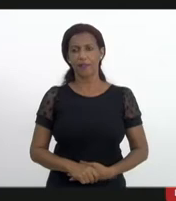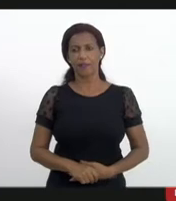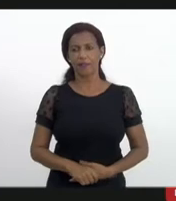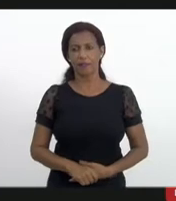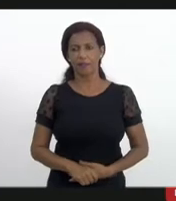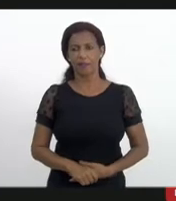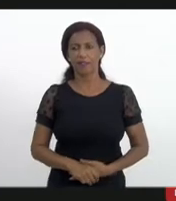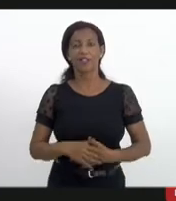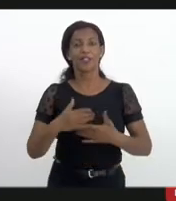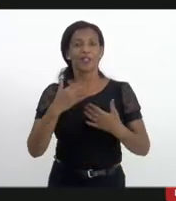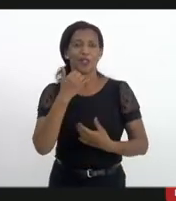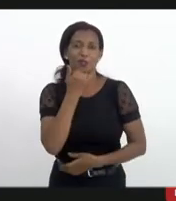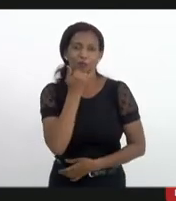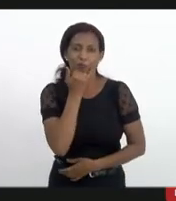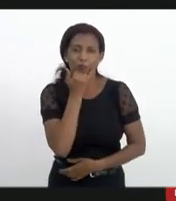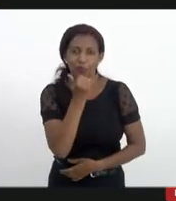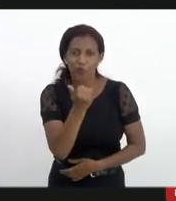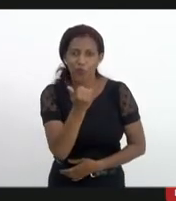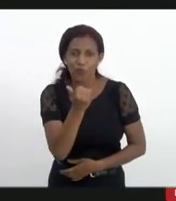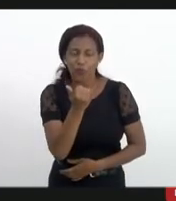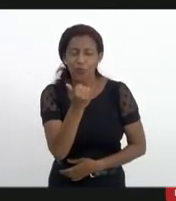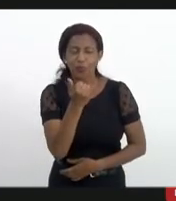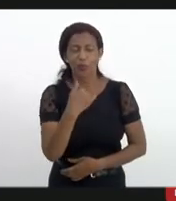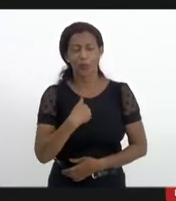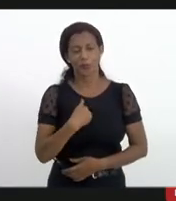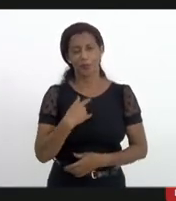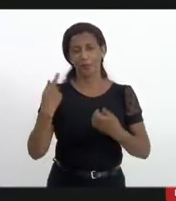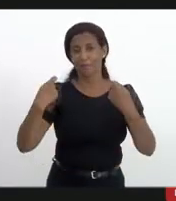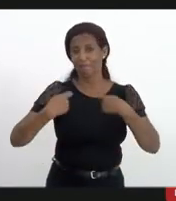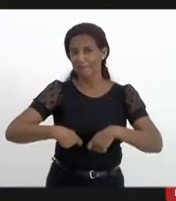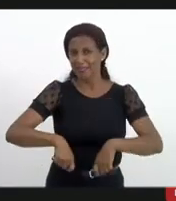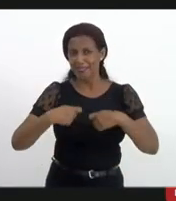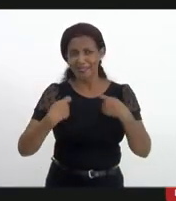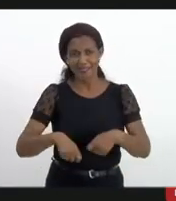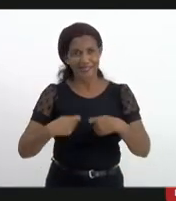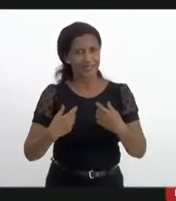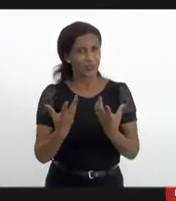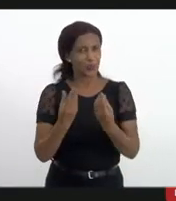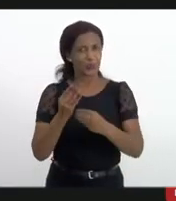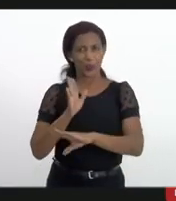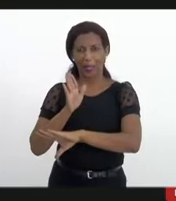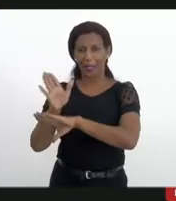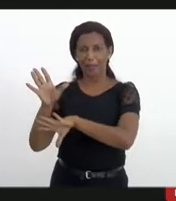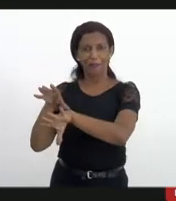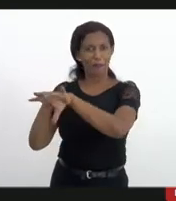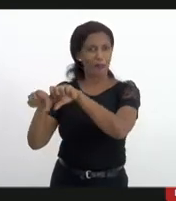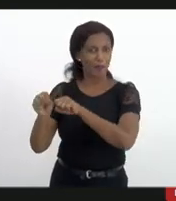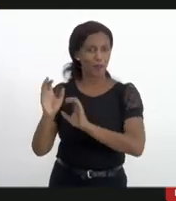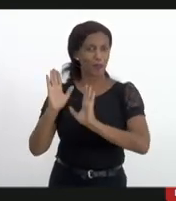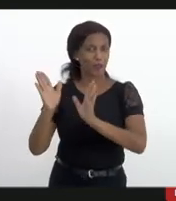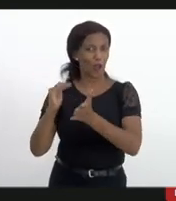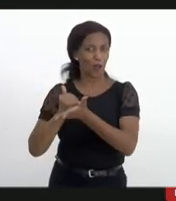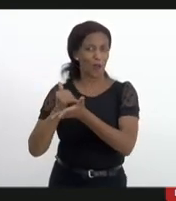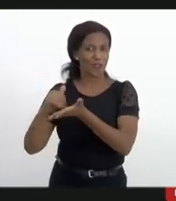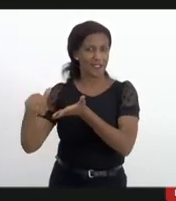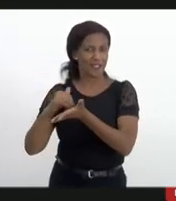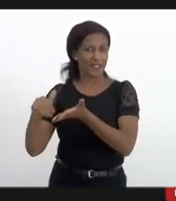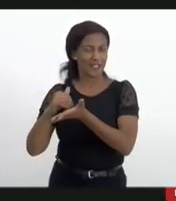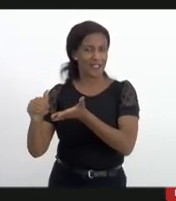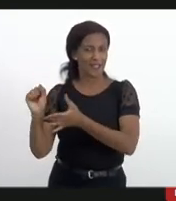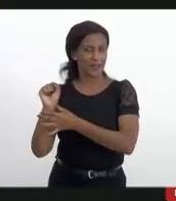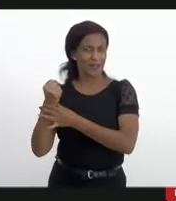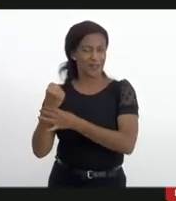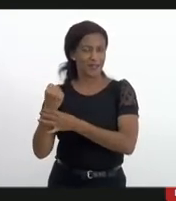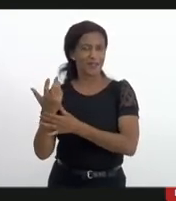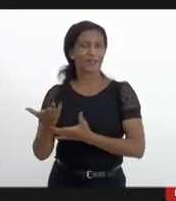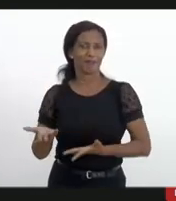gente eu vou pedir desculpa mas eu tenho literalmente necessidade de de entrar nessa formatura aqui que está aqui na Secretaria na Academia de